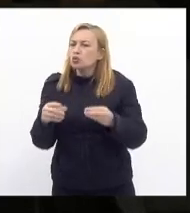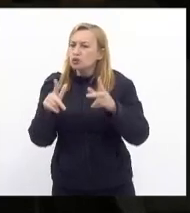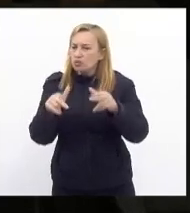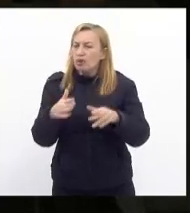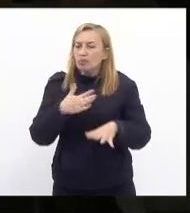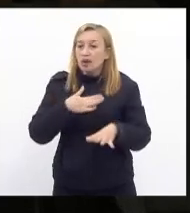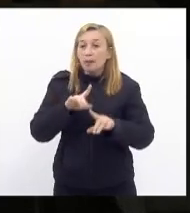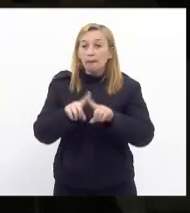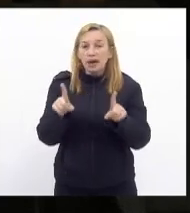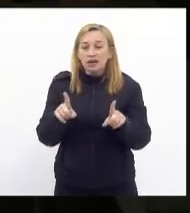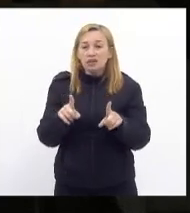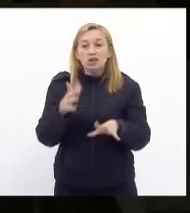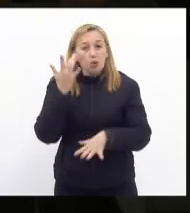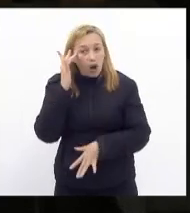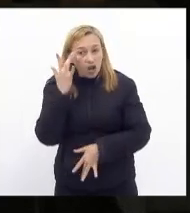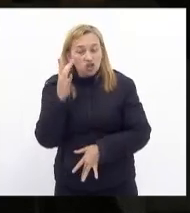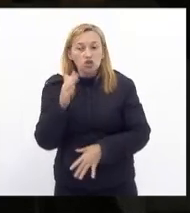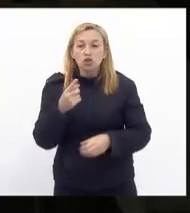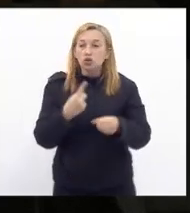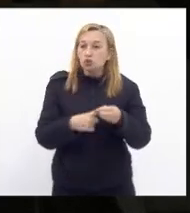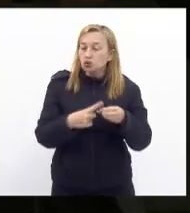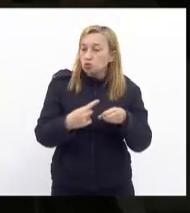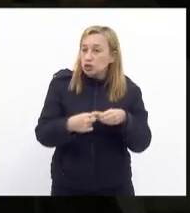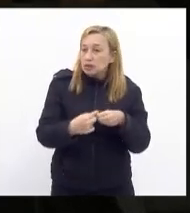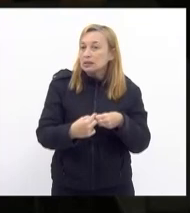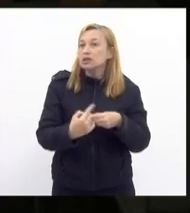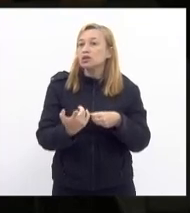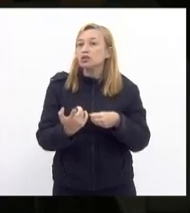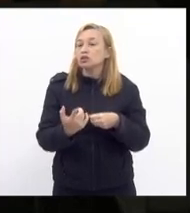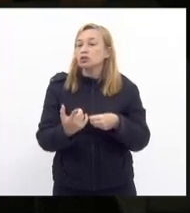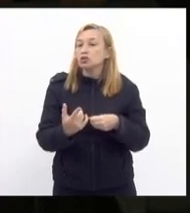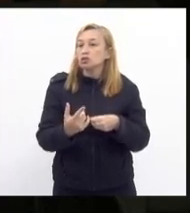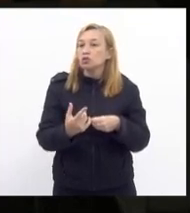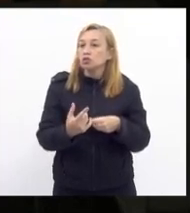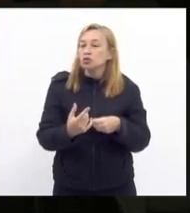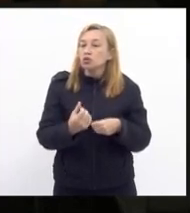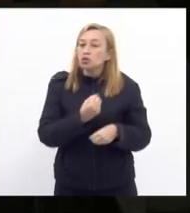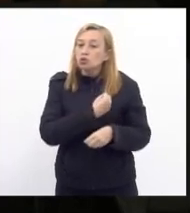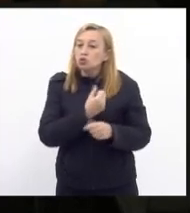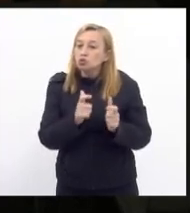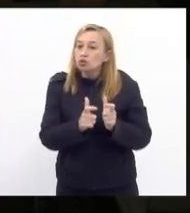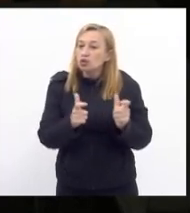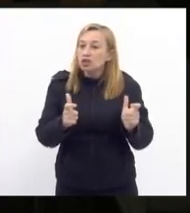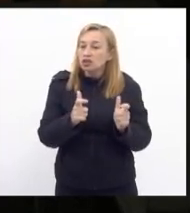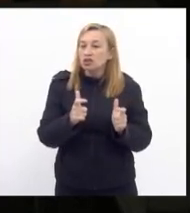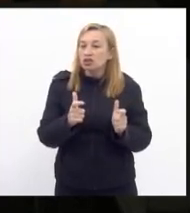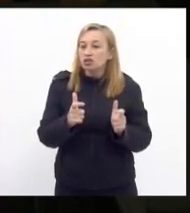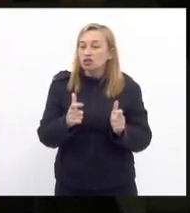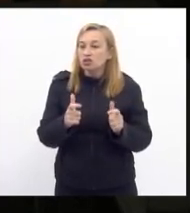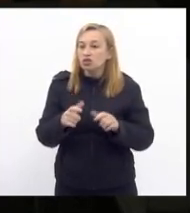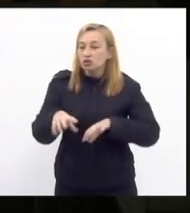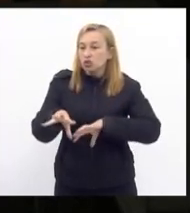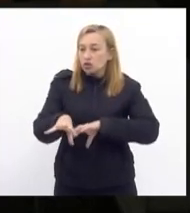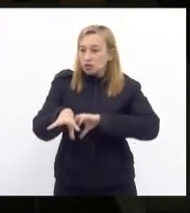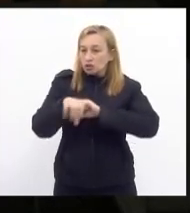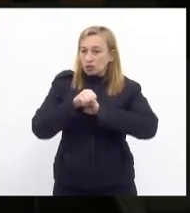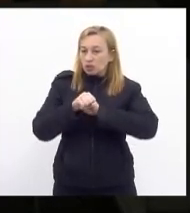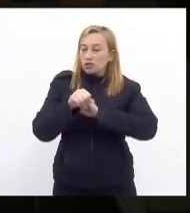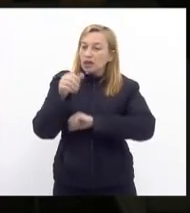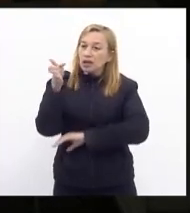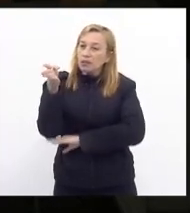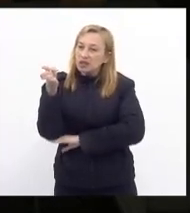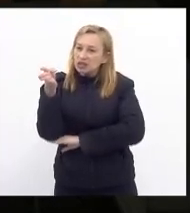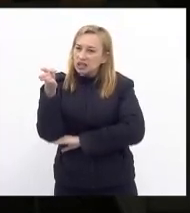duas condições eu ainda acho que nos municípios com curva epidemiológica muito alta e seguindo aquela lógica das bandeiras